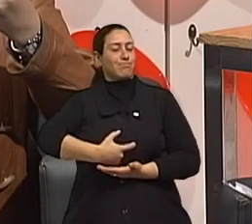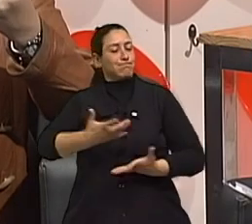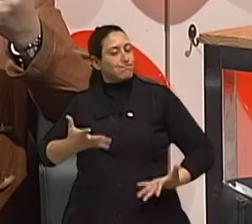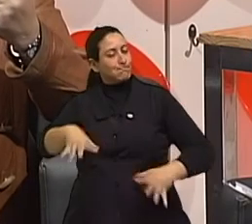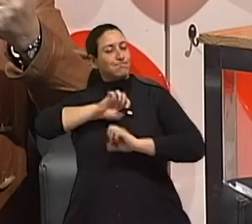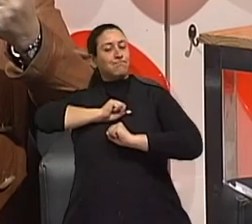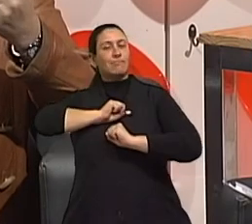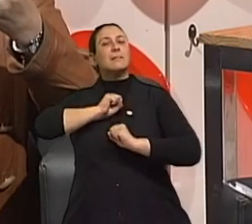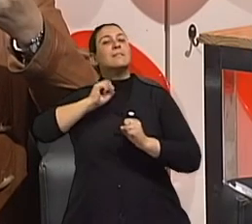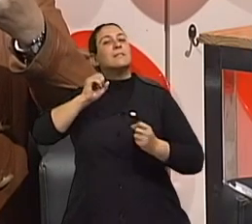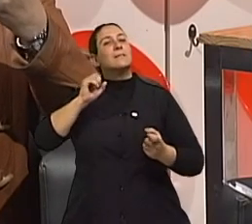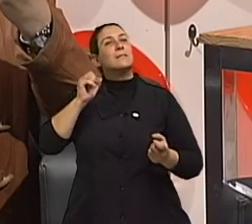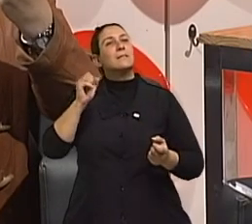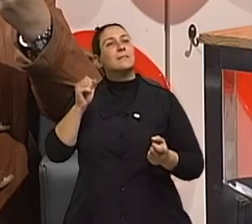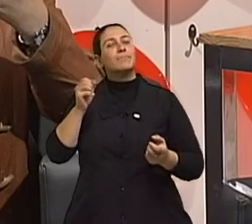digamos,